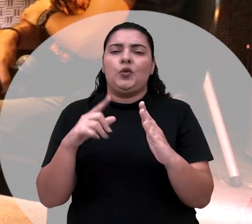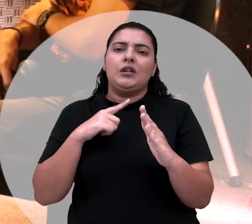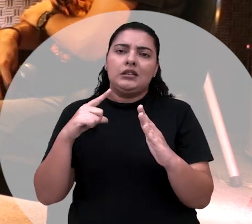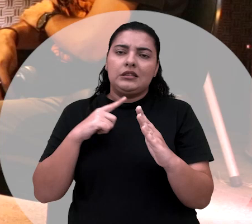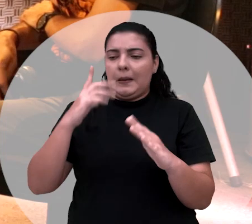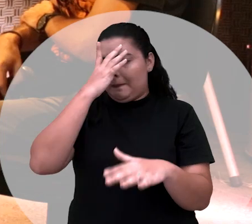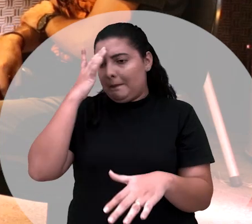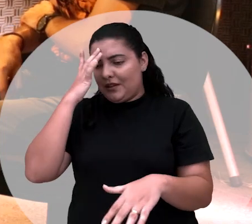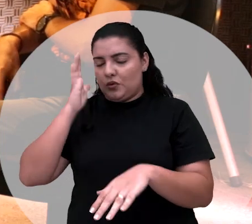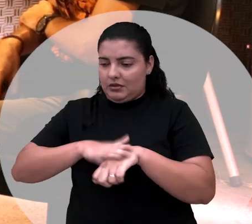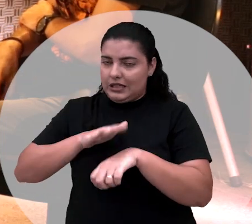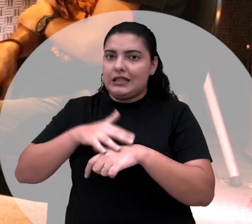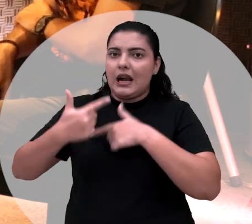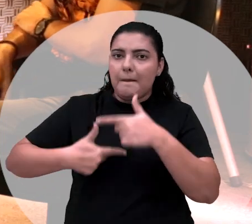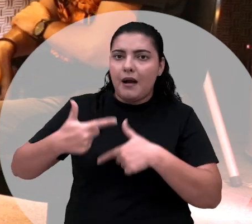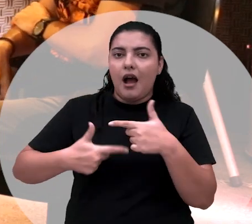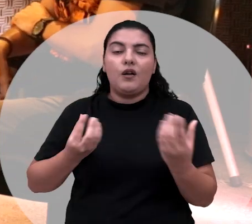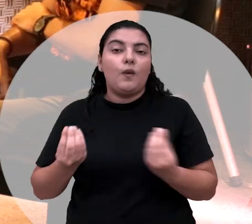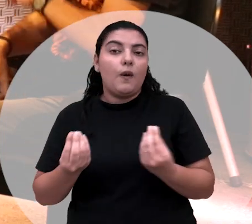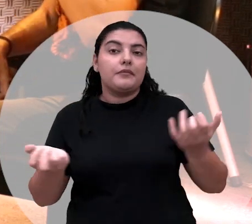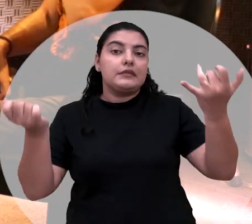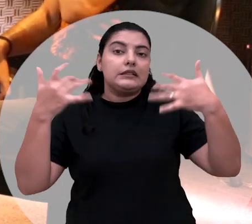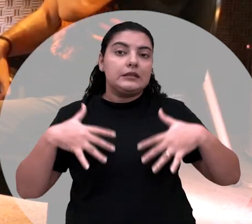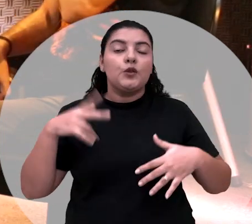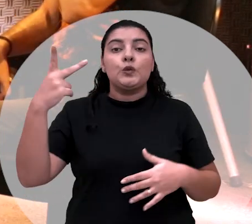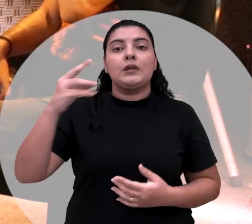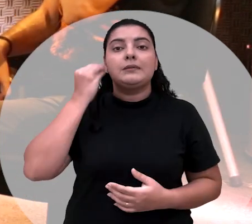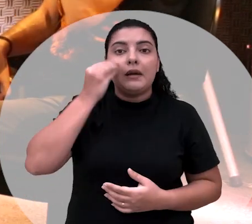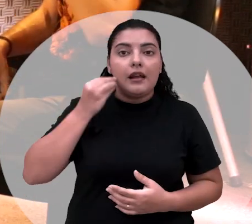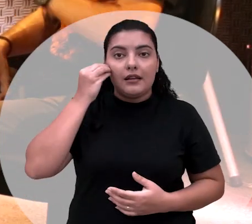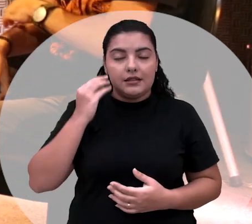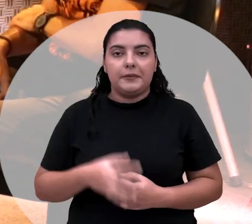e trabalhadores. O é você pode falar um pouquinho sobre a sua experiência?